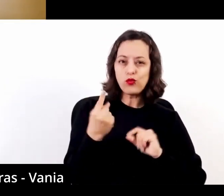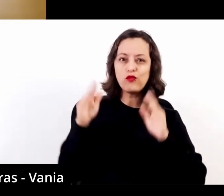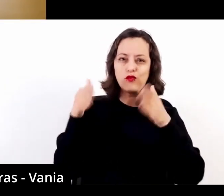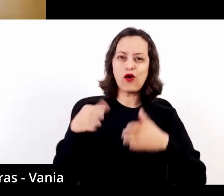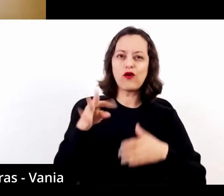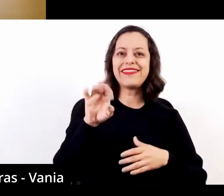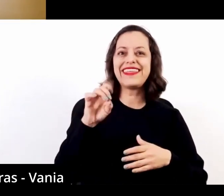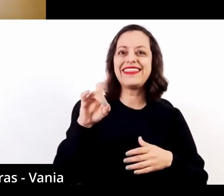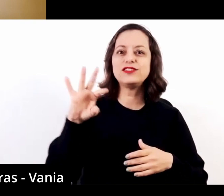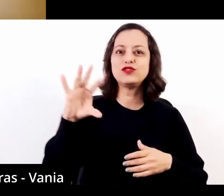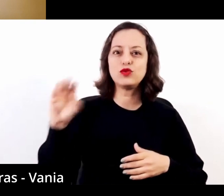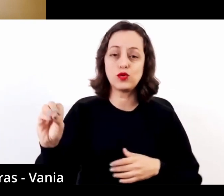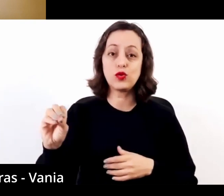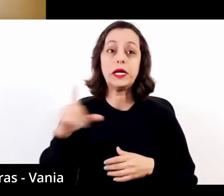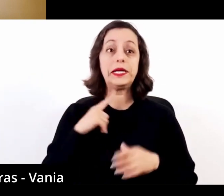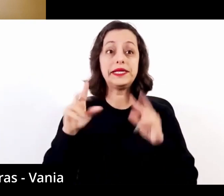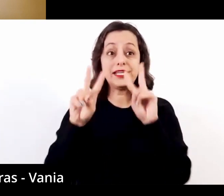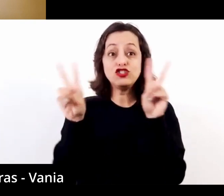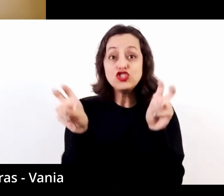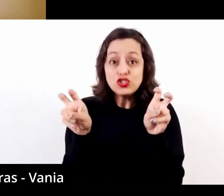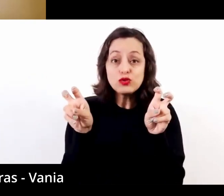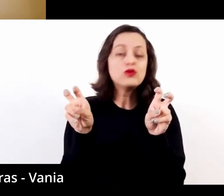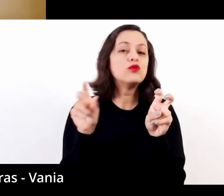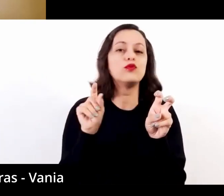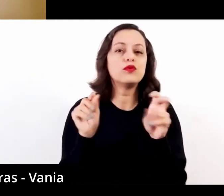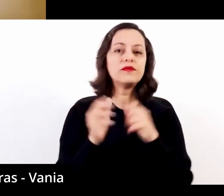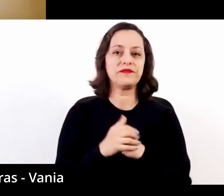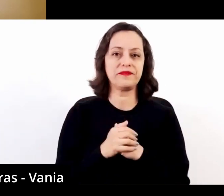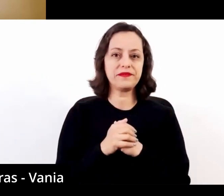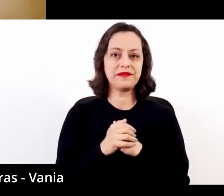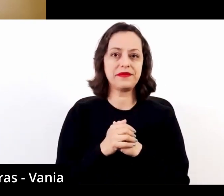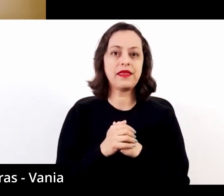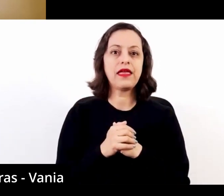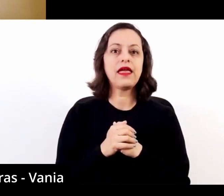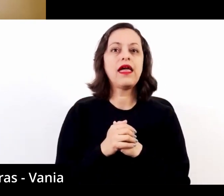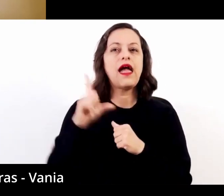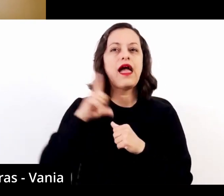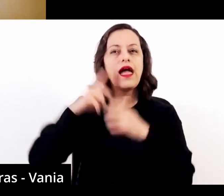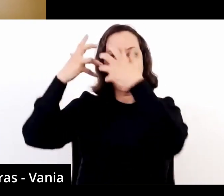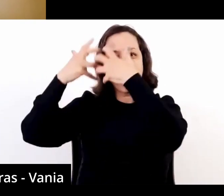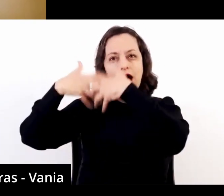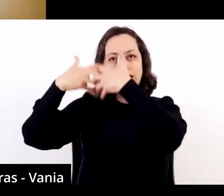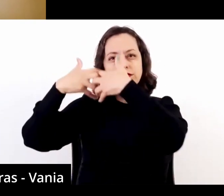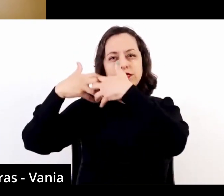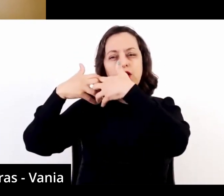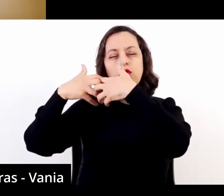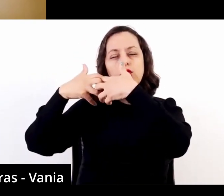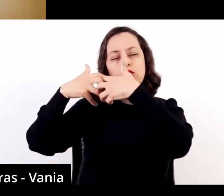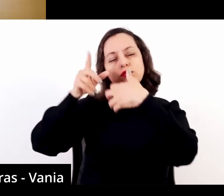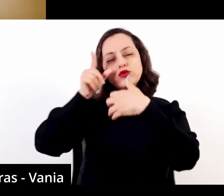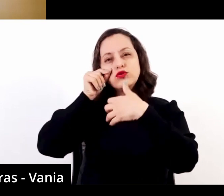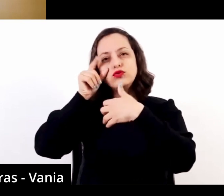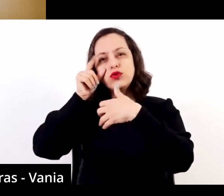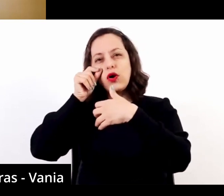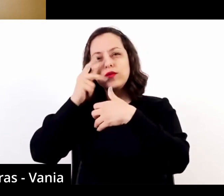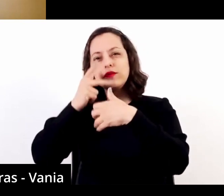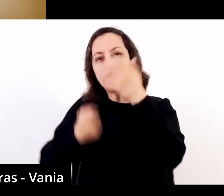tem como título O Sono da Razão Produz Monstros.